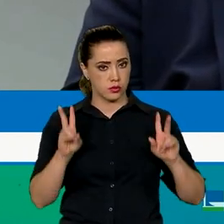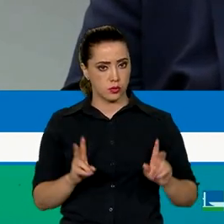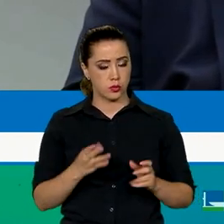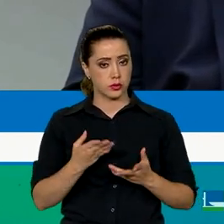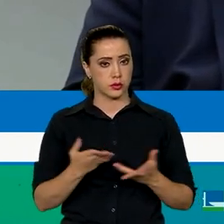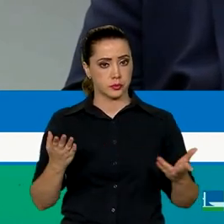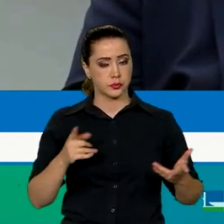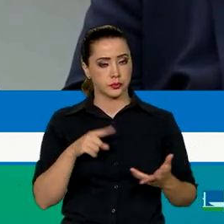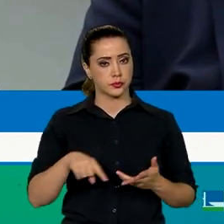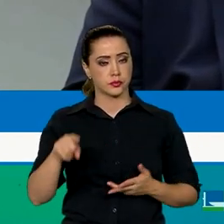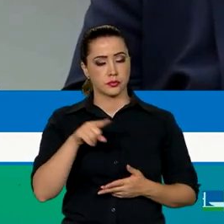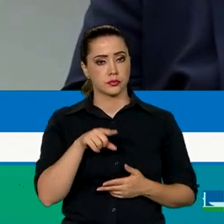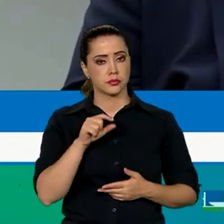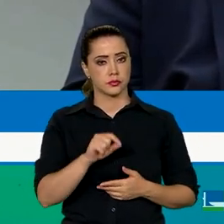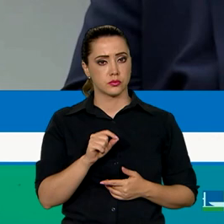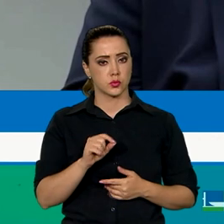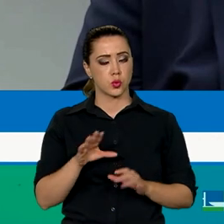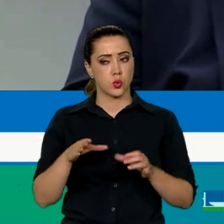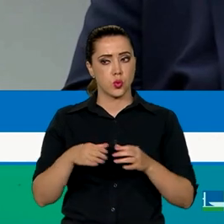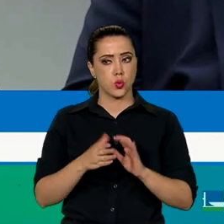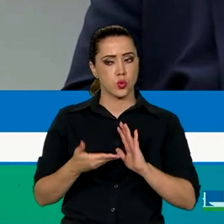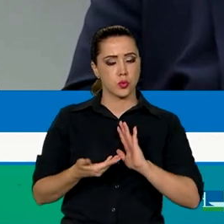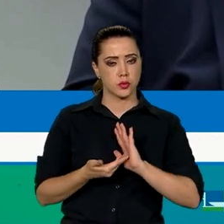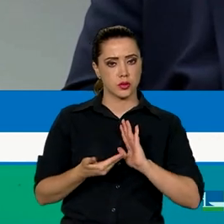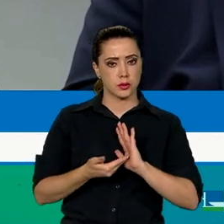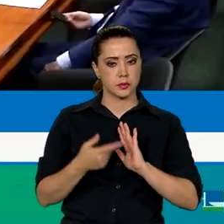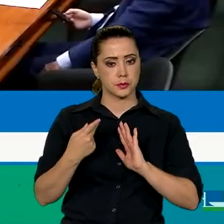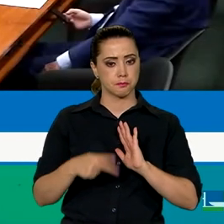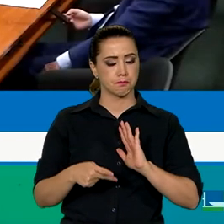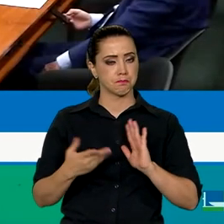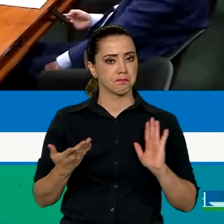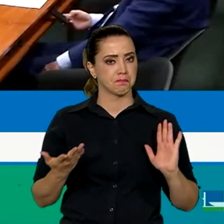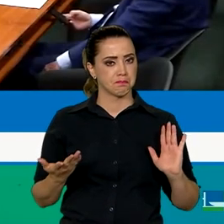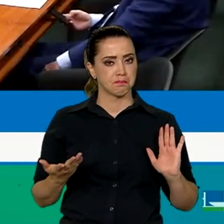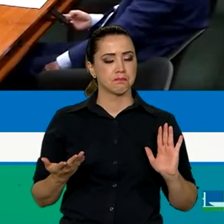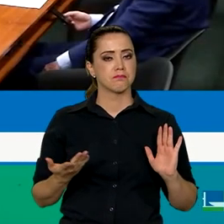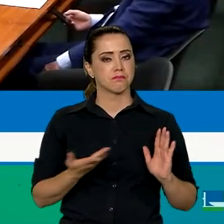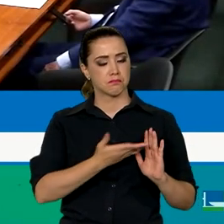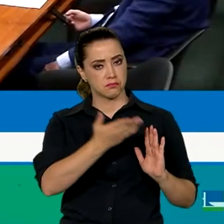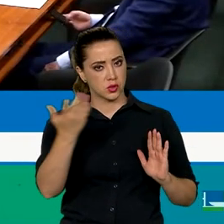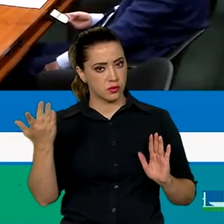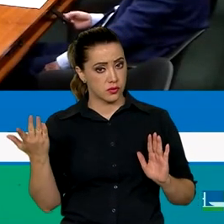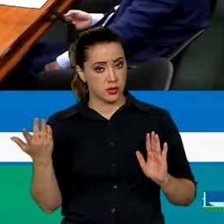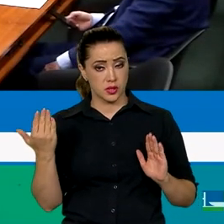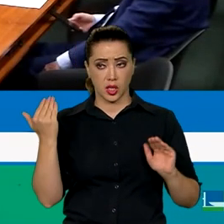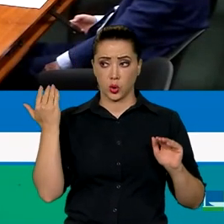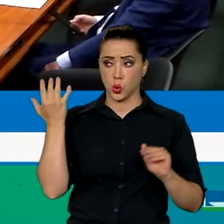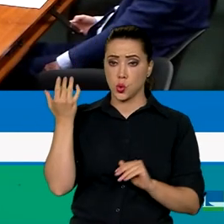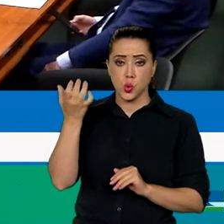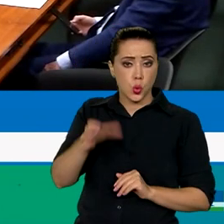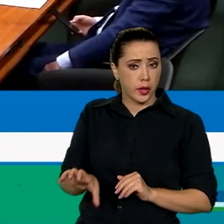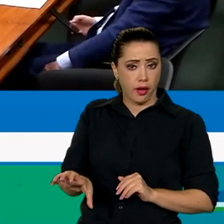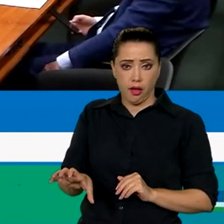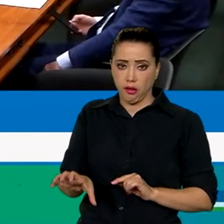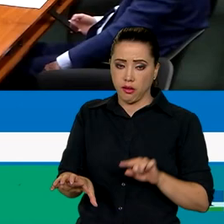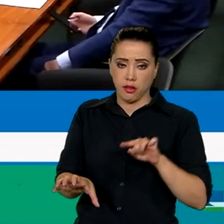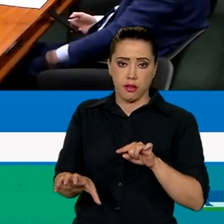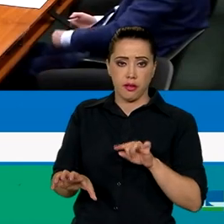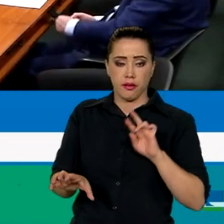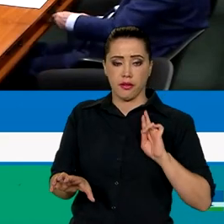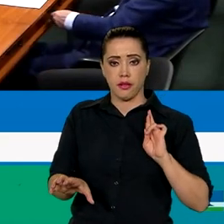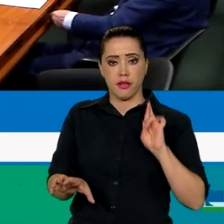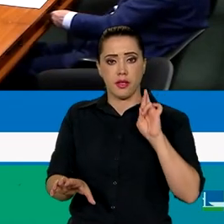questão com o Parlamento, com a Câmara dos Deputados, você está se recusando a tratar com os